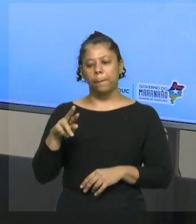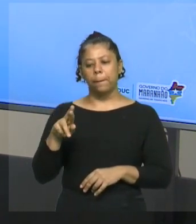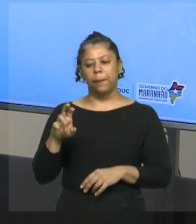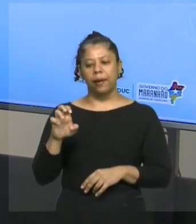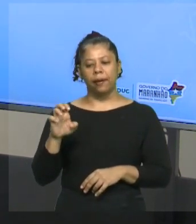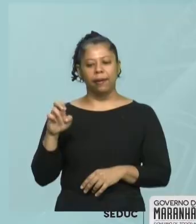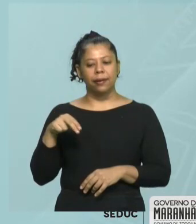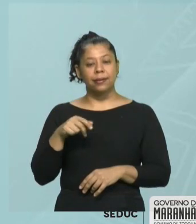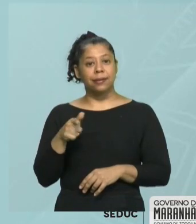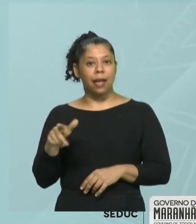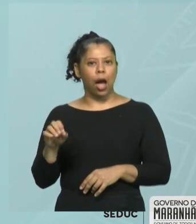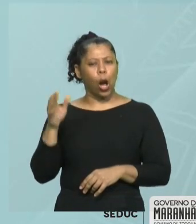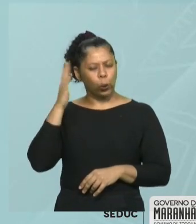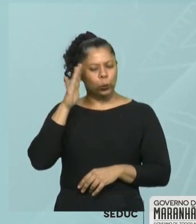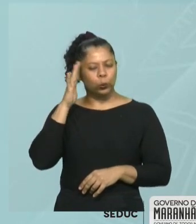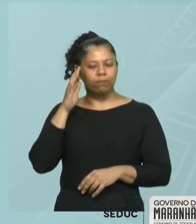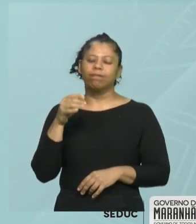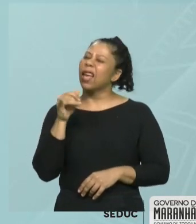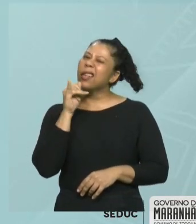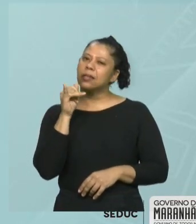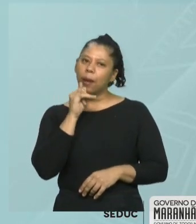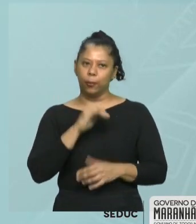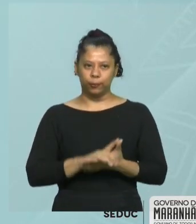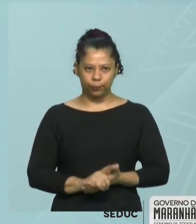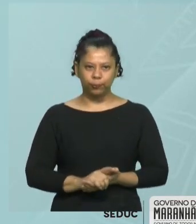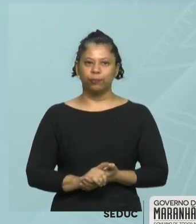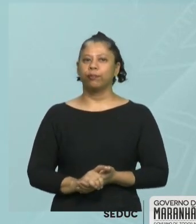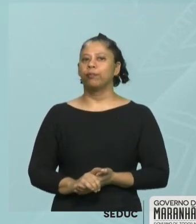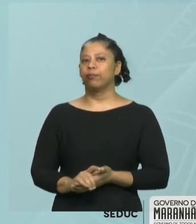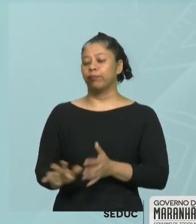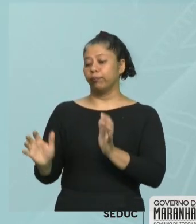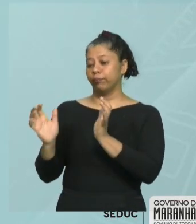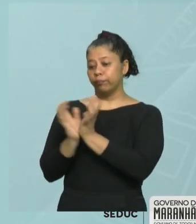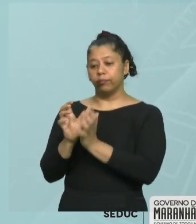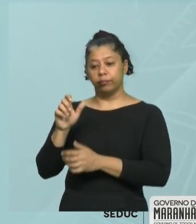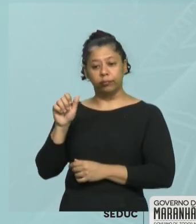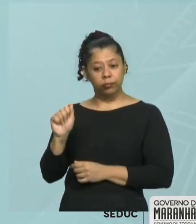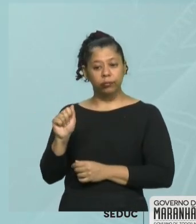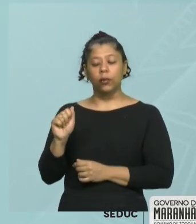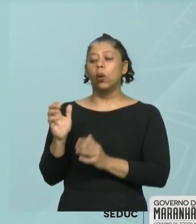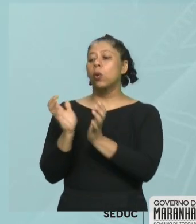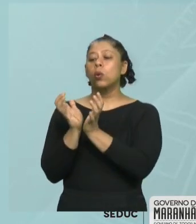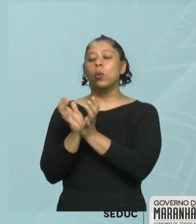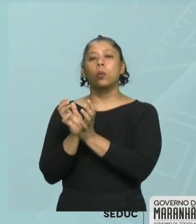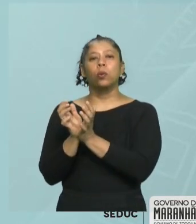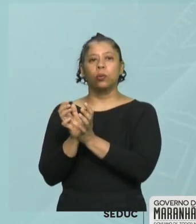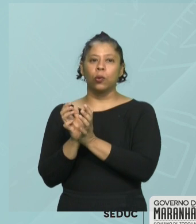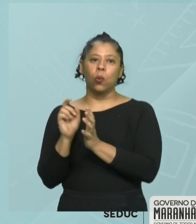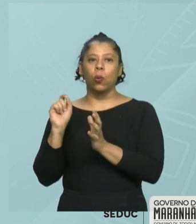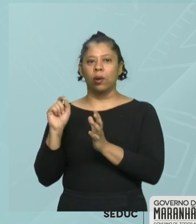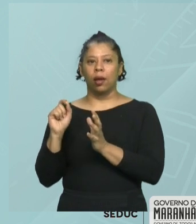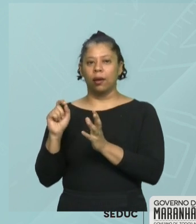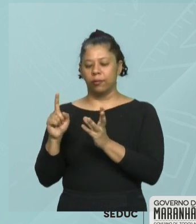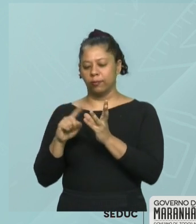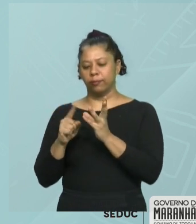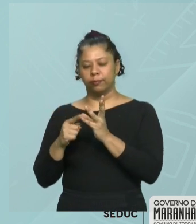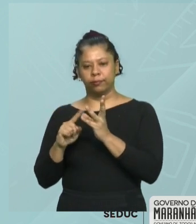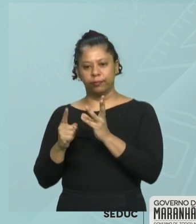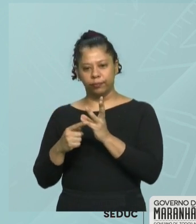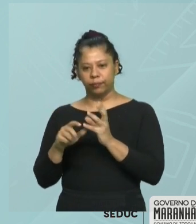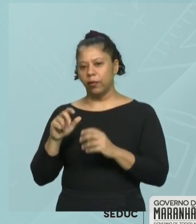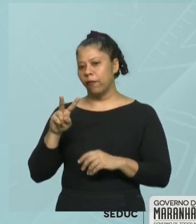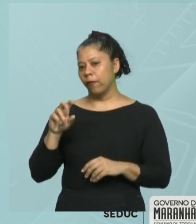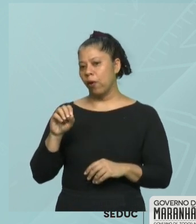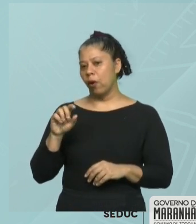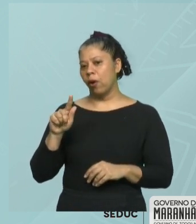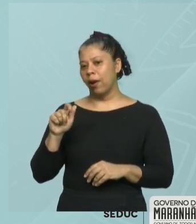Eu tenho um exemplo, o conjunto das vogais. Ora, você sabe que os elementos são A, E, I, O,